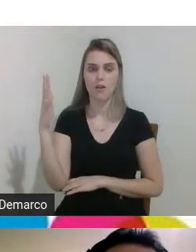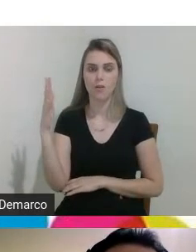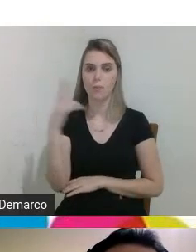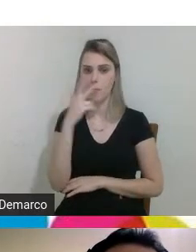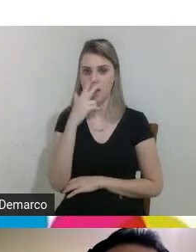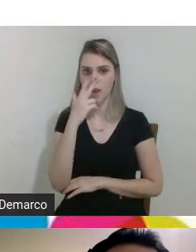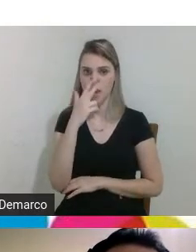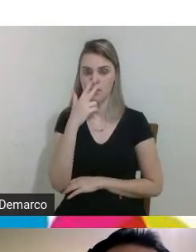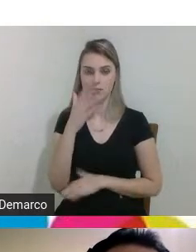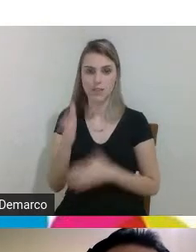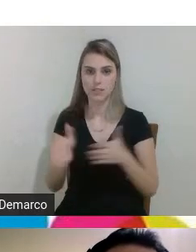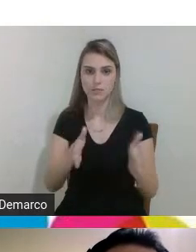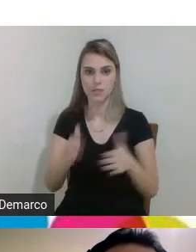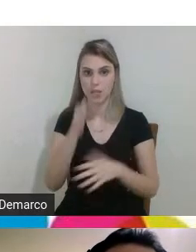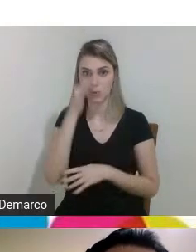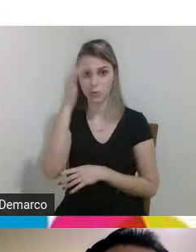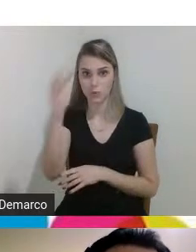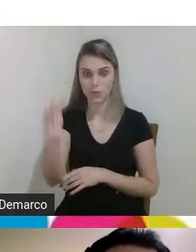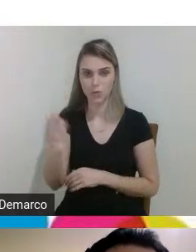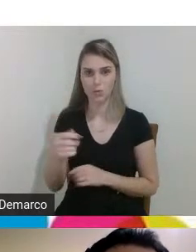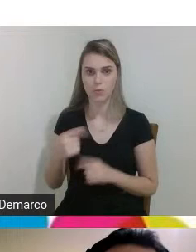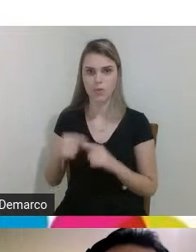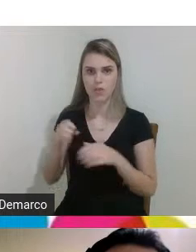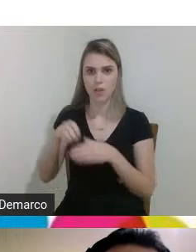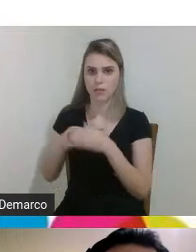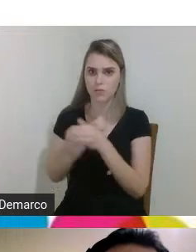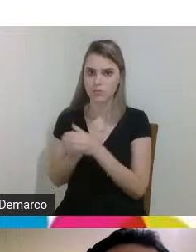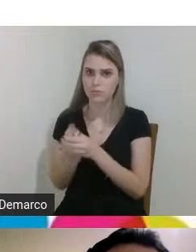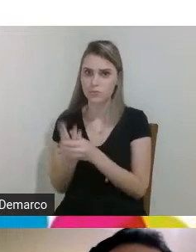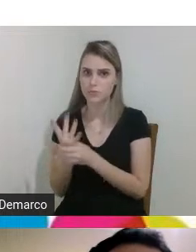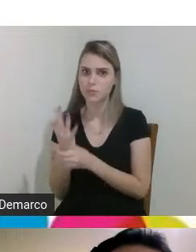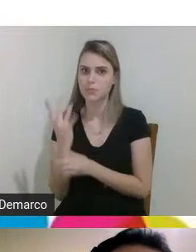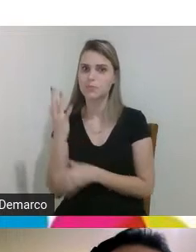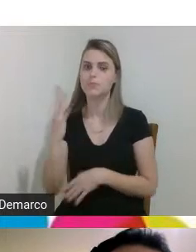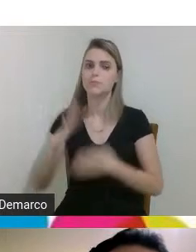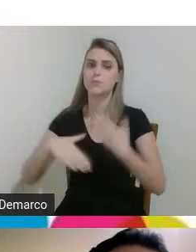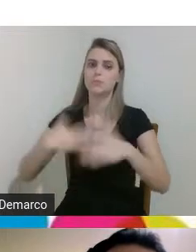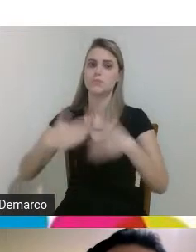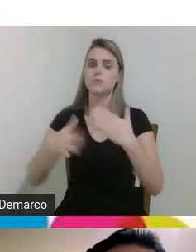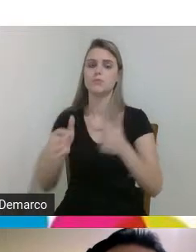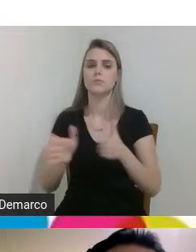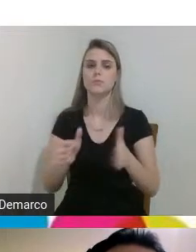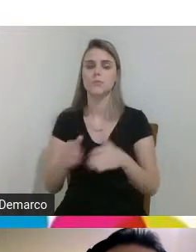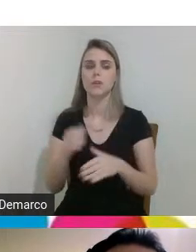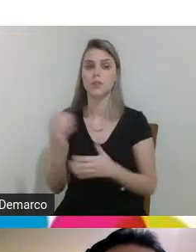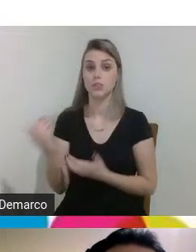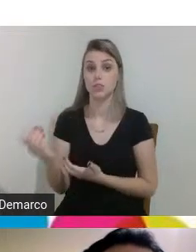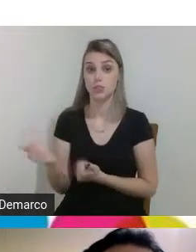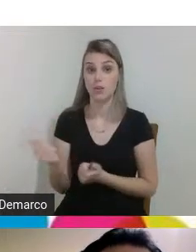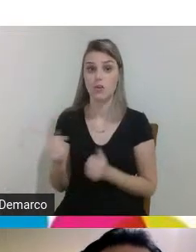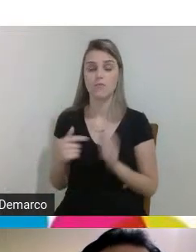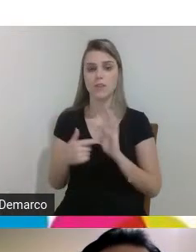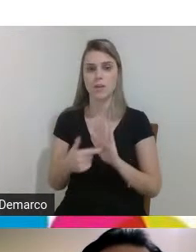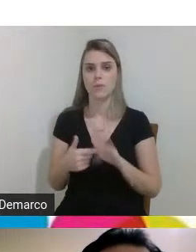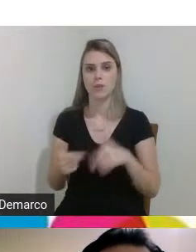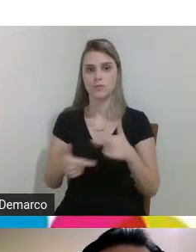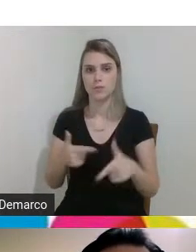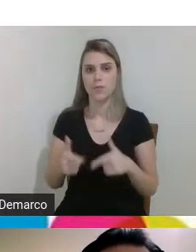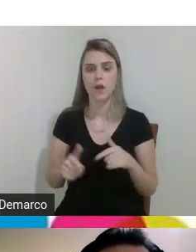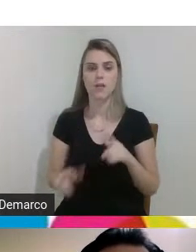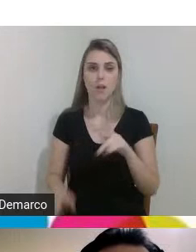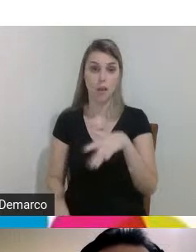acessibilidade no futuro né esses jovens que apresentaram os trabalhos com certeza vão ser pessoas